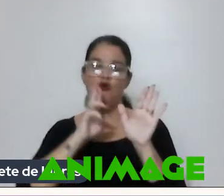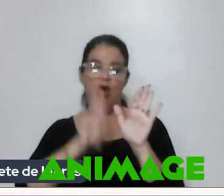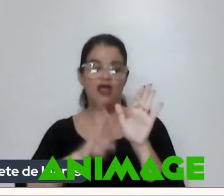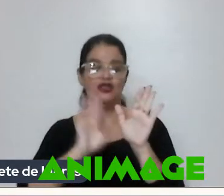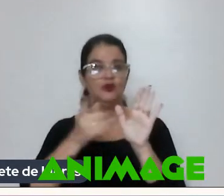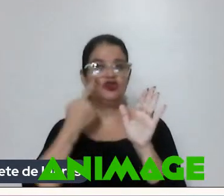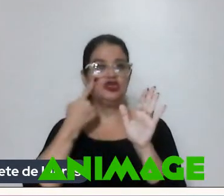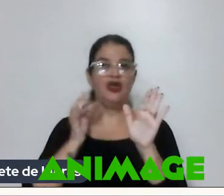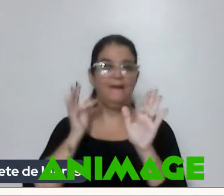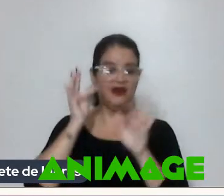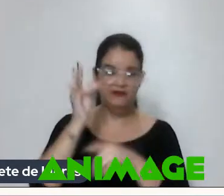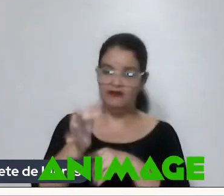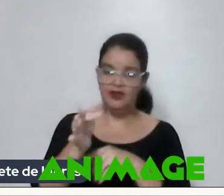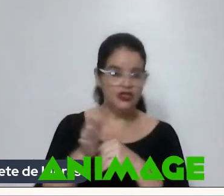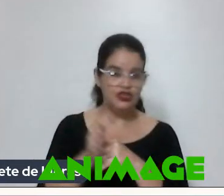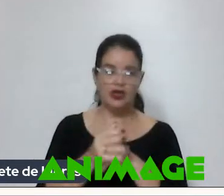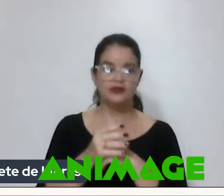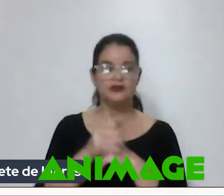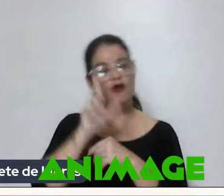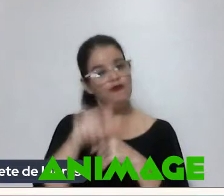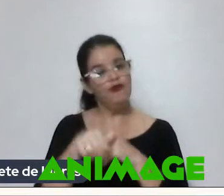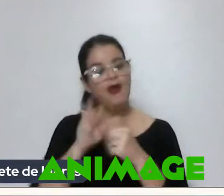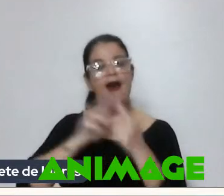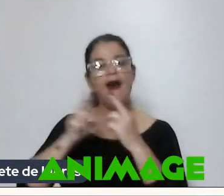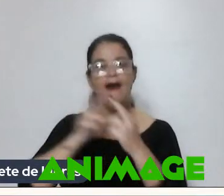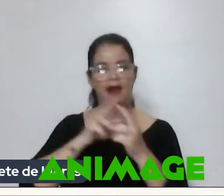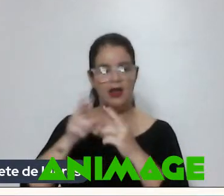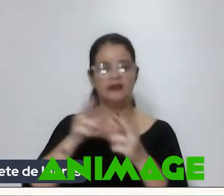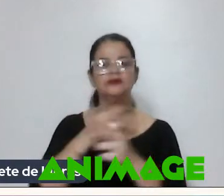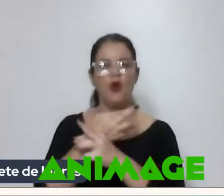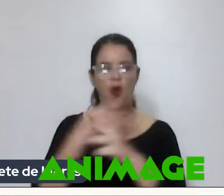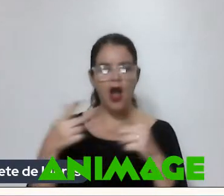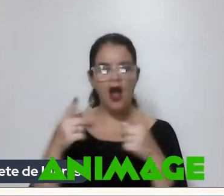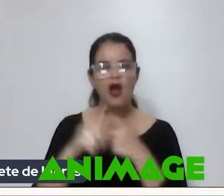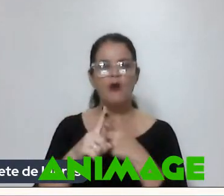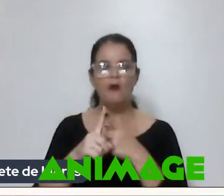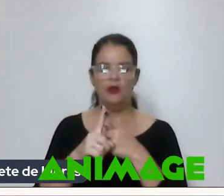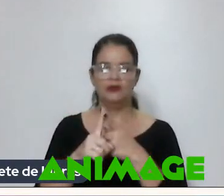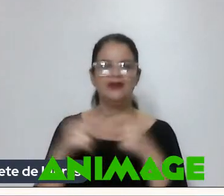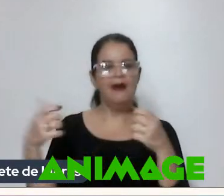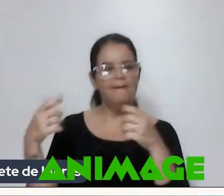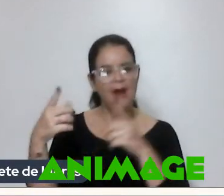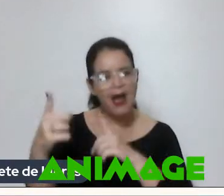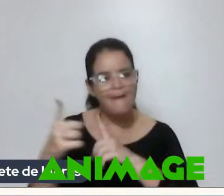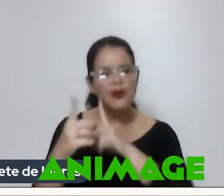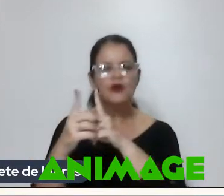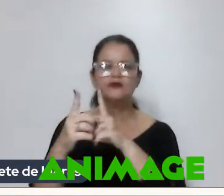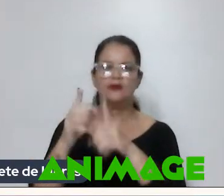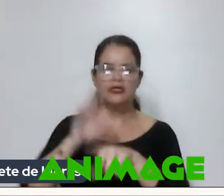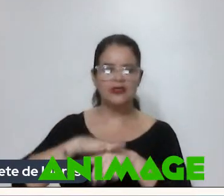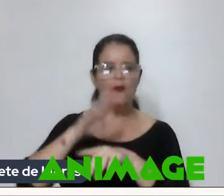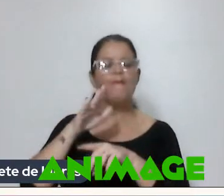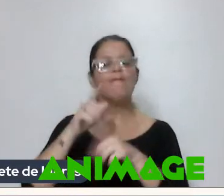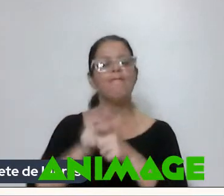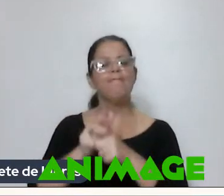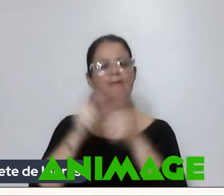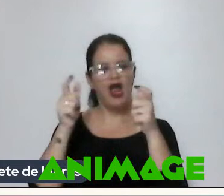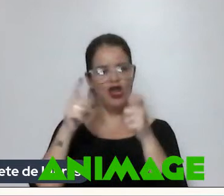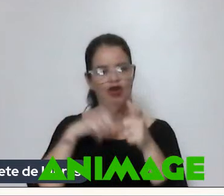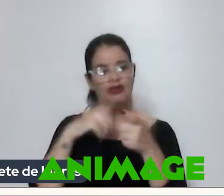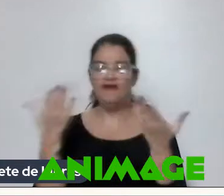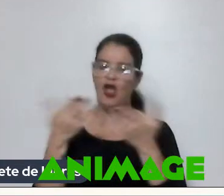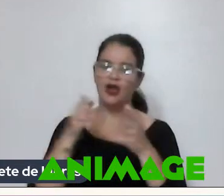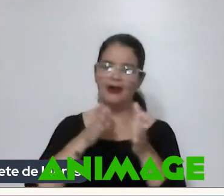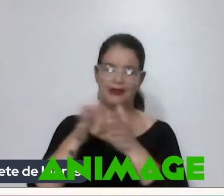Previstas É Foi a relação A coisa A maior aproximação Que eu tive com ele Sabe E agora Nesse